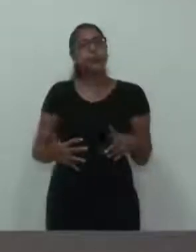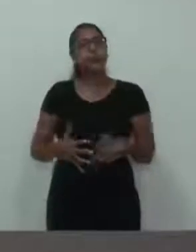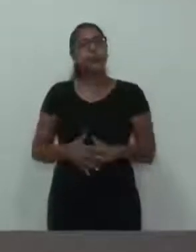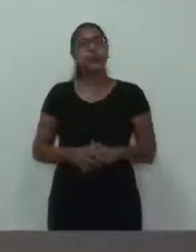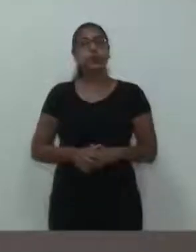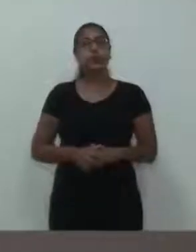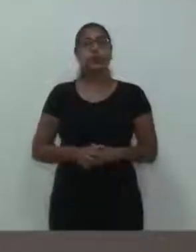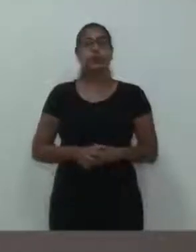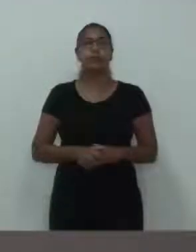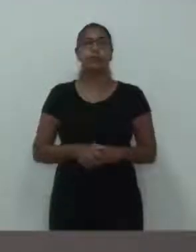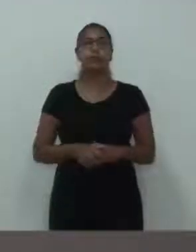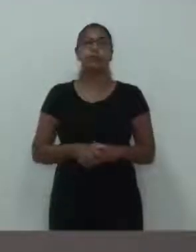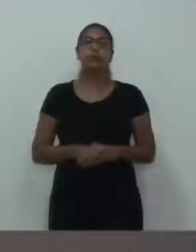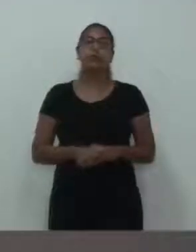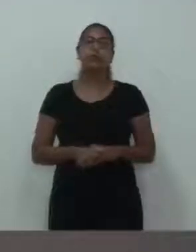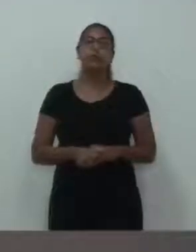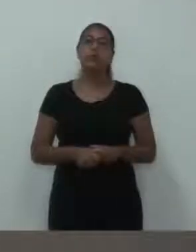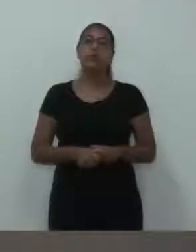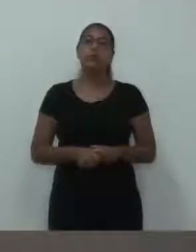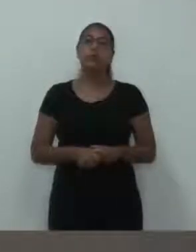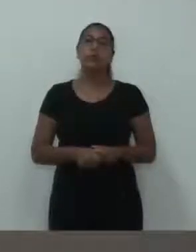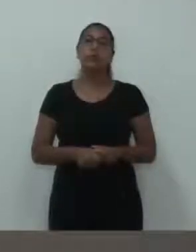da questão jurídica dos projetos.